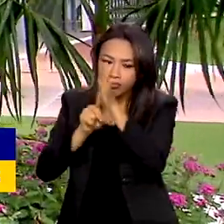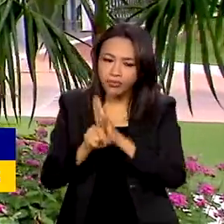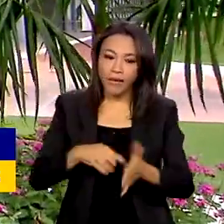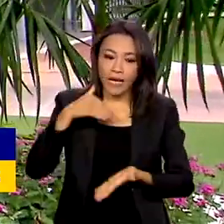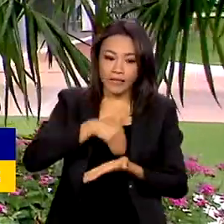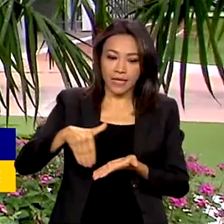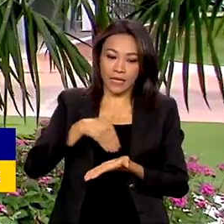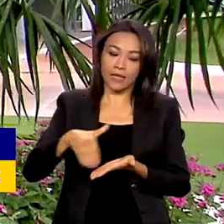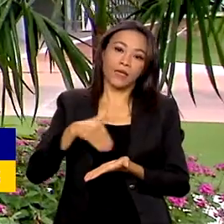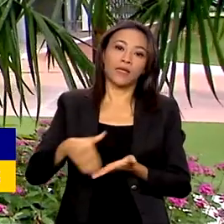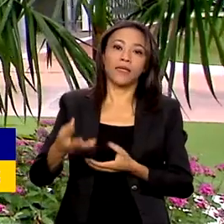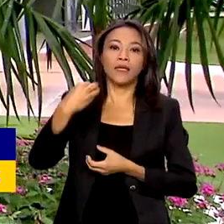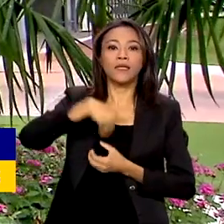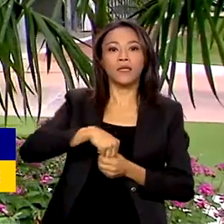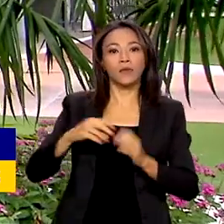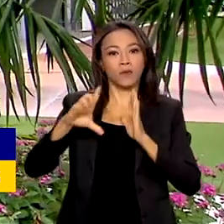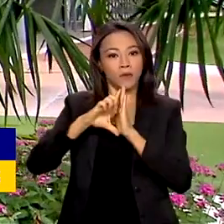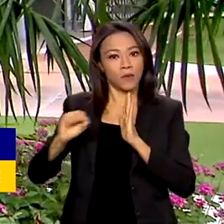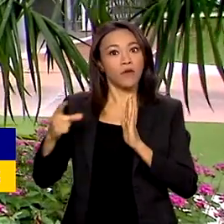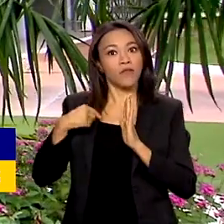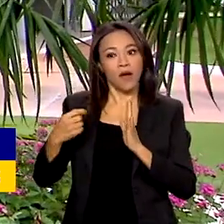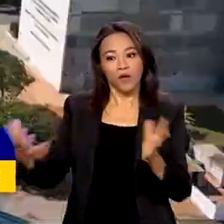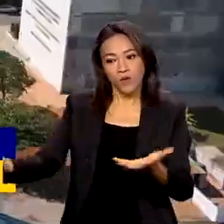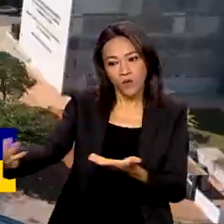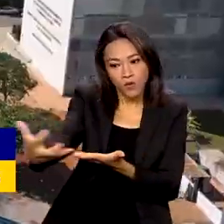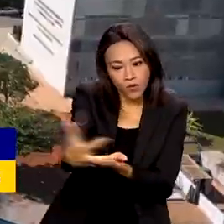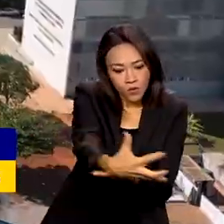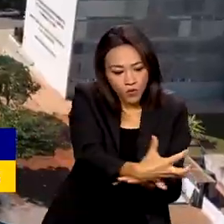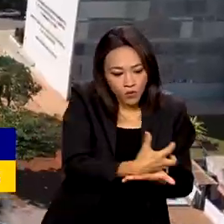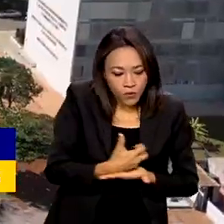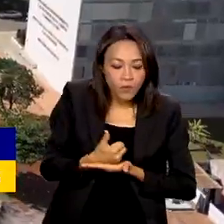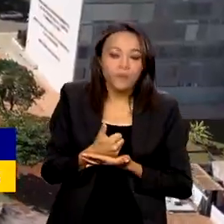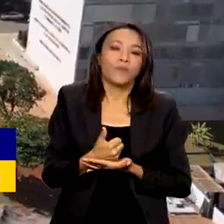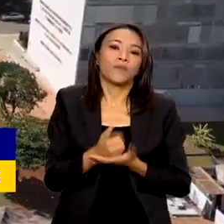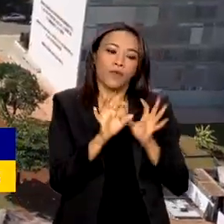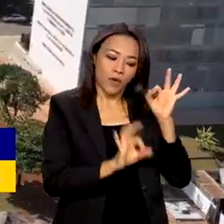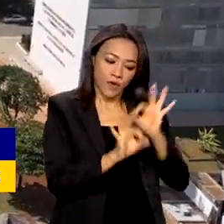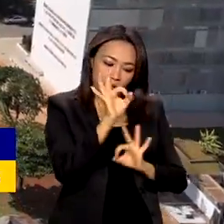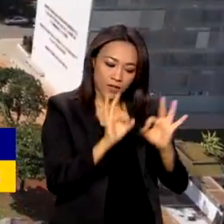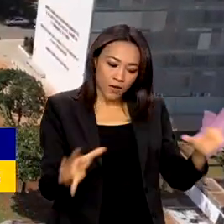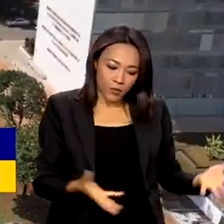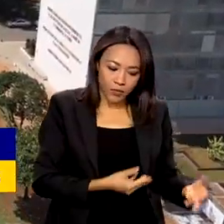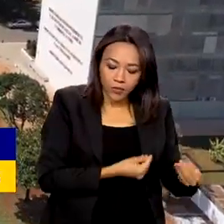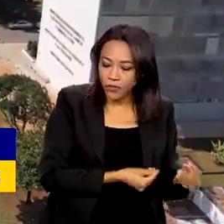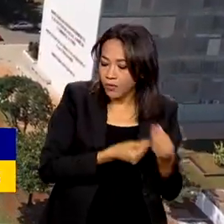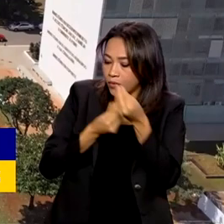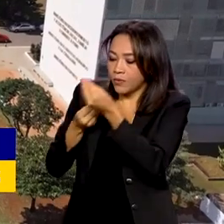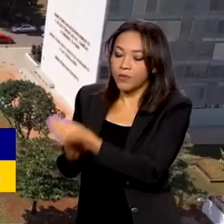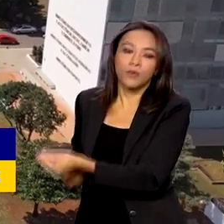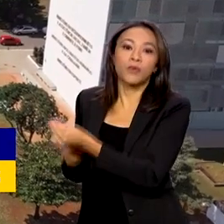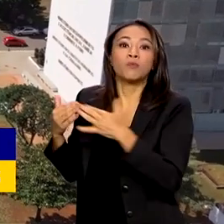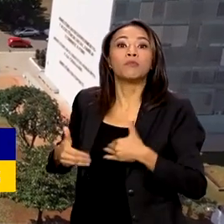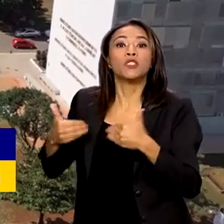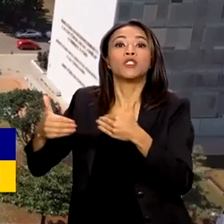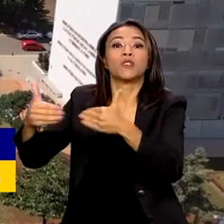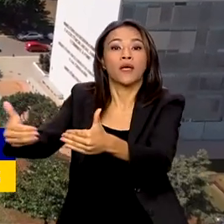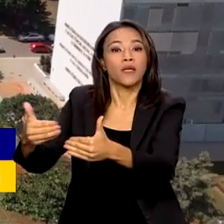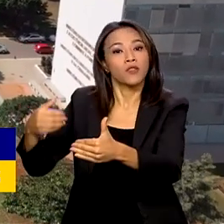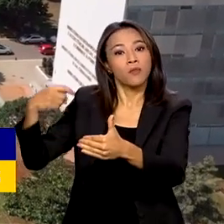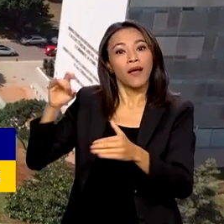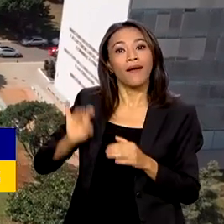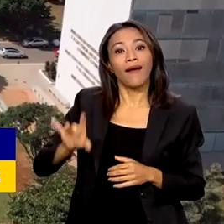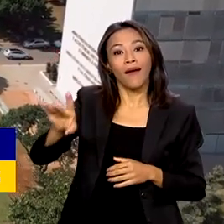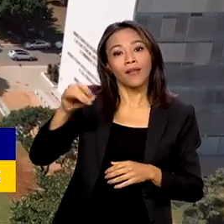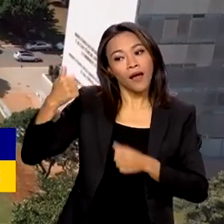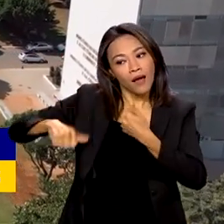Presidência da República vai sistematizar as contribuições e encaminhá-las às equipes técnicas dos ministérios para avaliação.